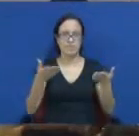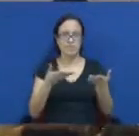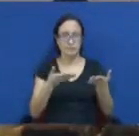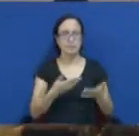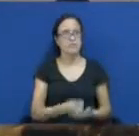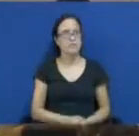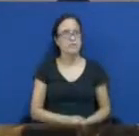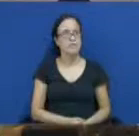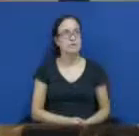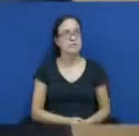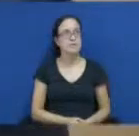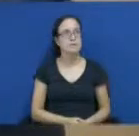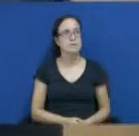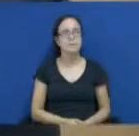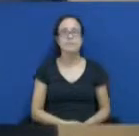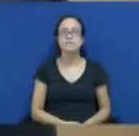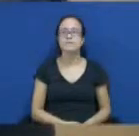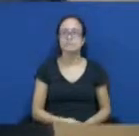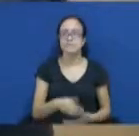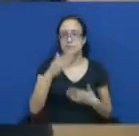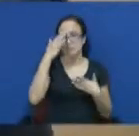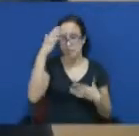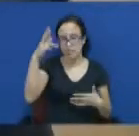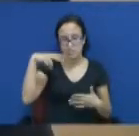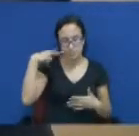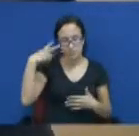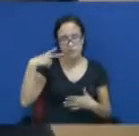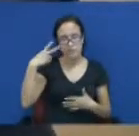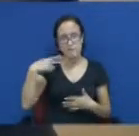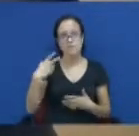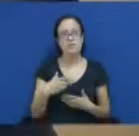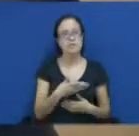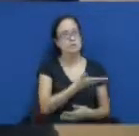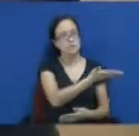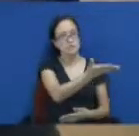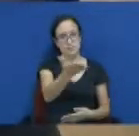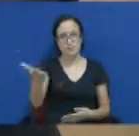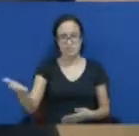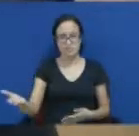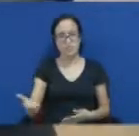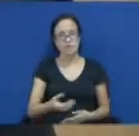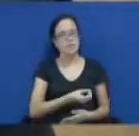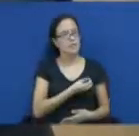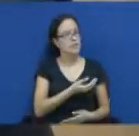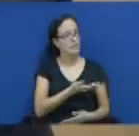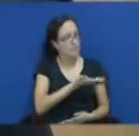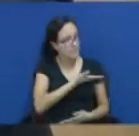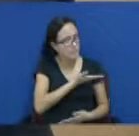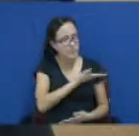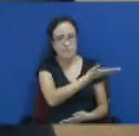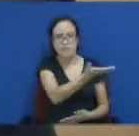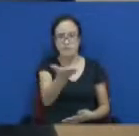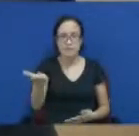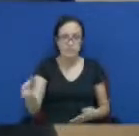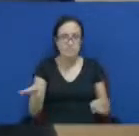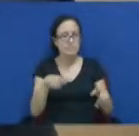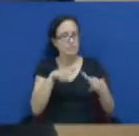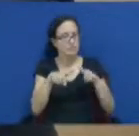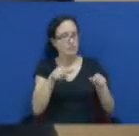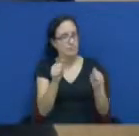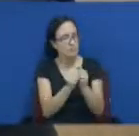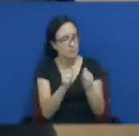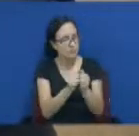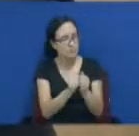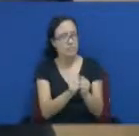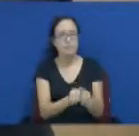palavra. Muito obrigado, senhores vereadores, plateia presente, colegas, servidores municipais. Muito